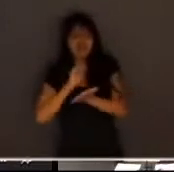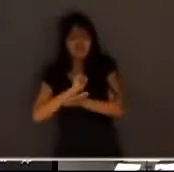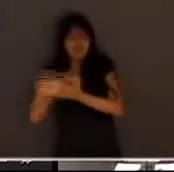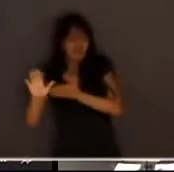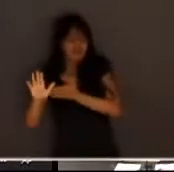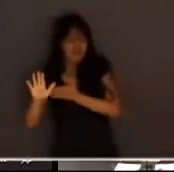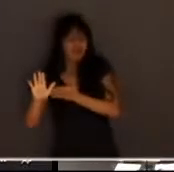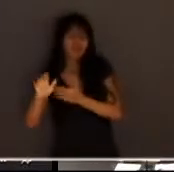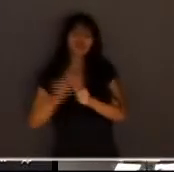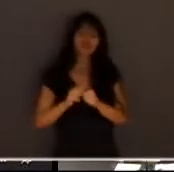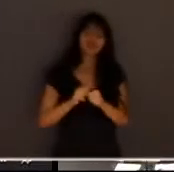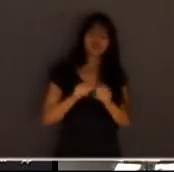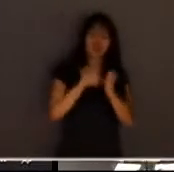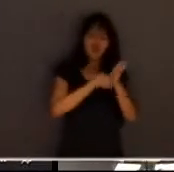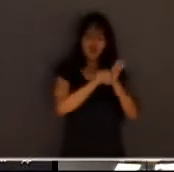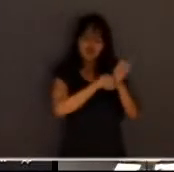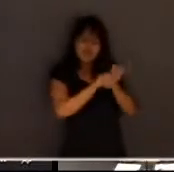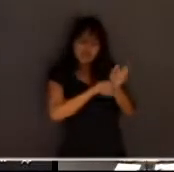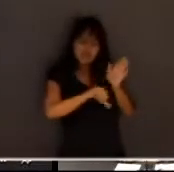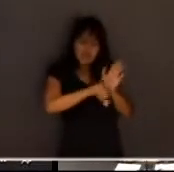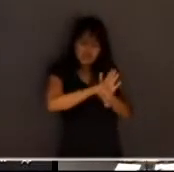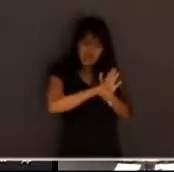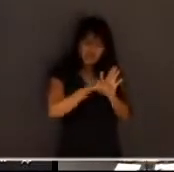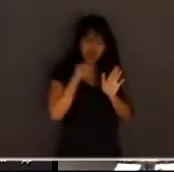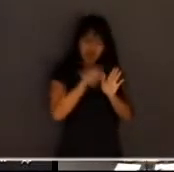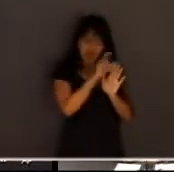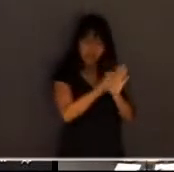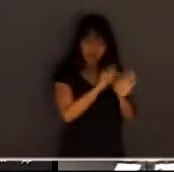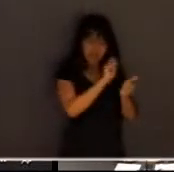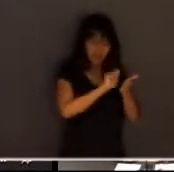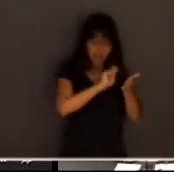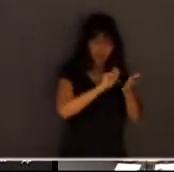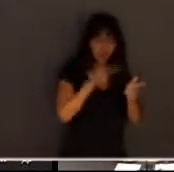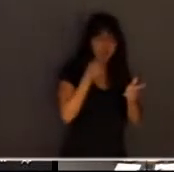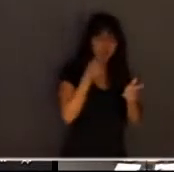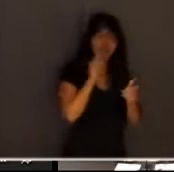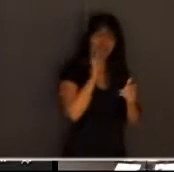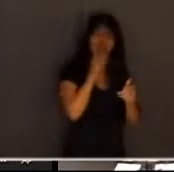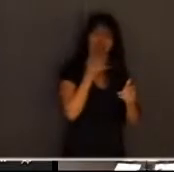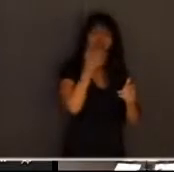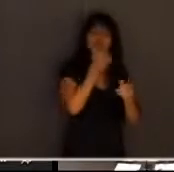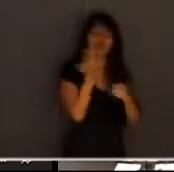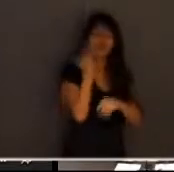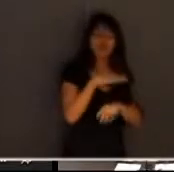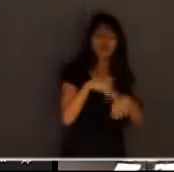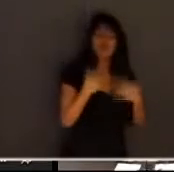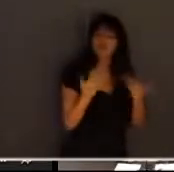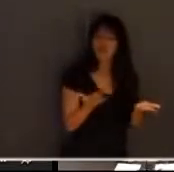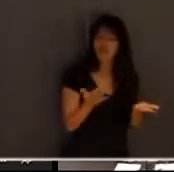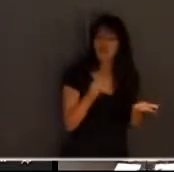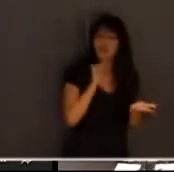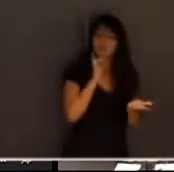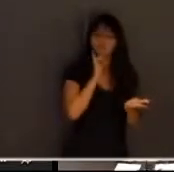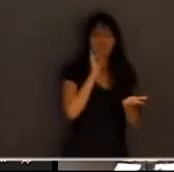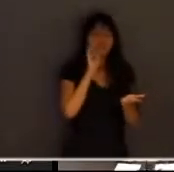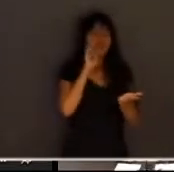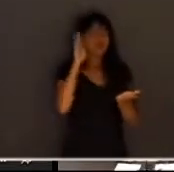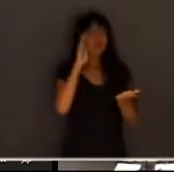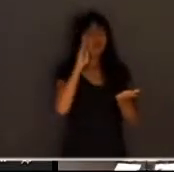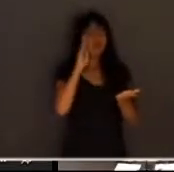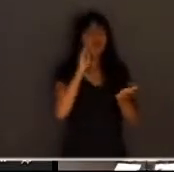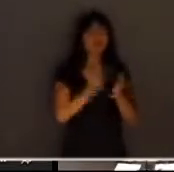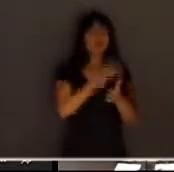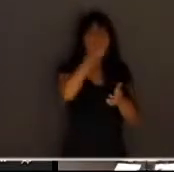e dizia Locard que a melhor das provas principalmente no que se refere a um crime de homicídio